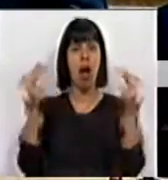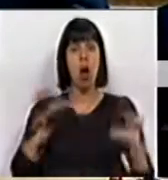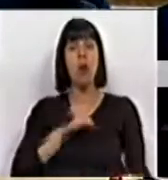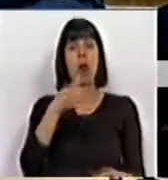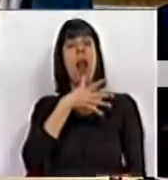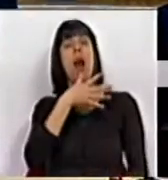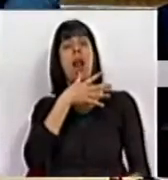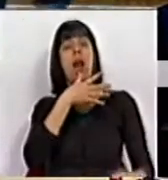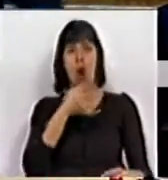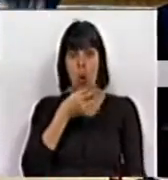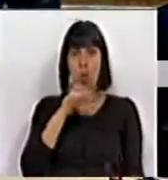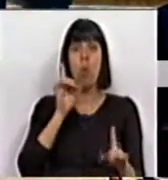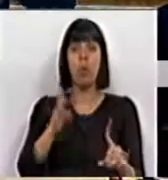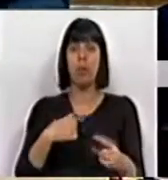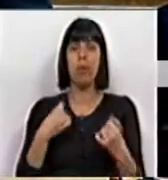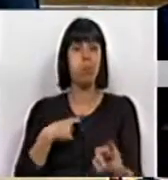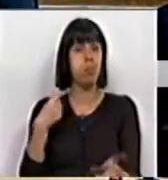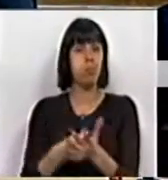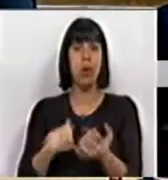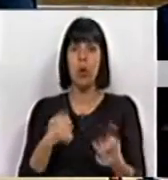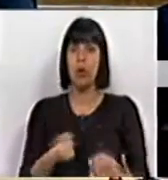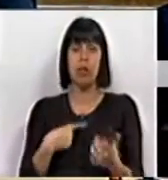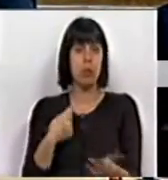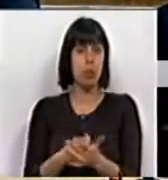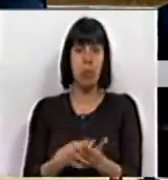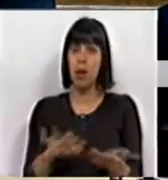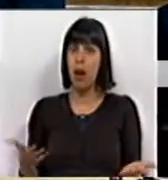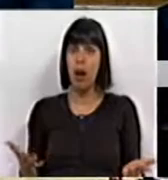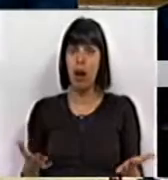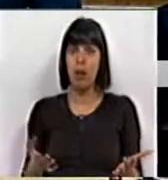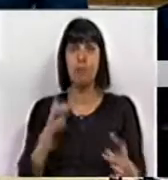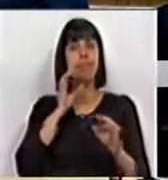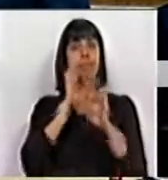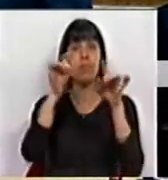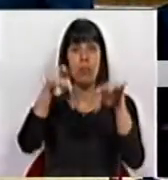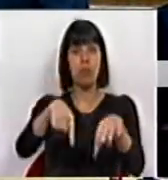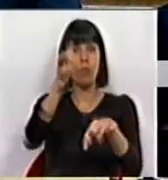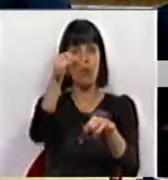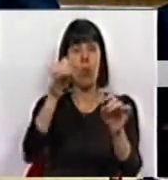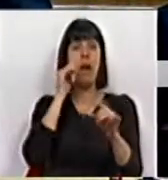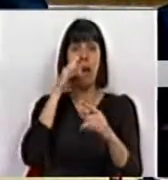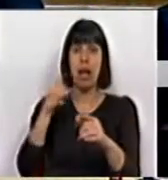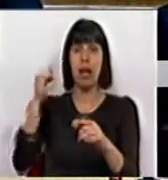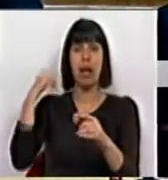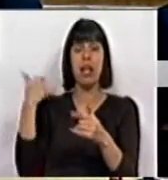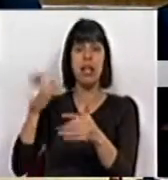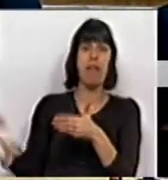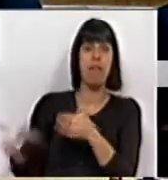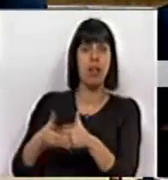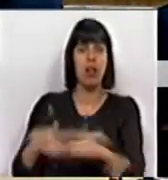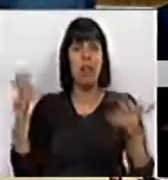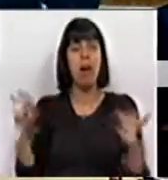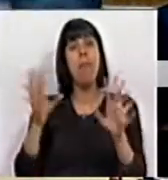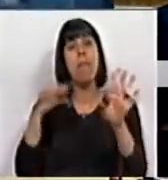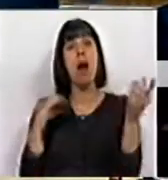vezes os senhores proclamam. É que um dia não vamos poder pagar. É claro, não estará cá quem vier atrás que fecha a porta,